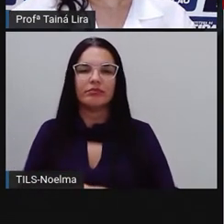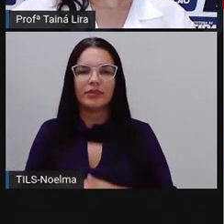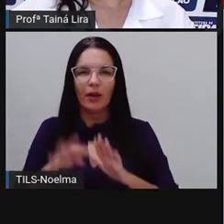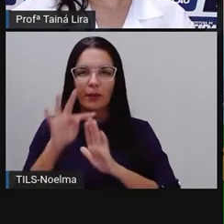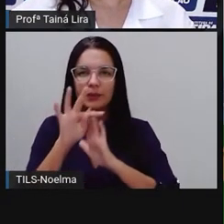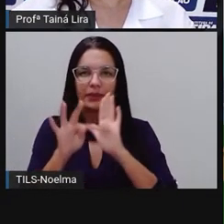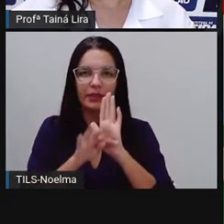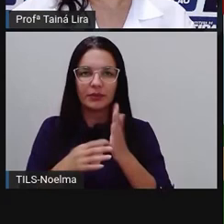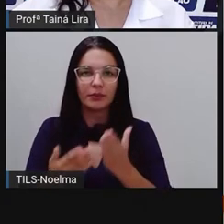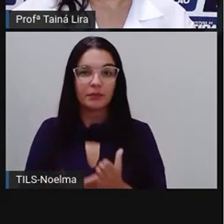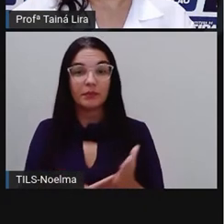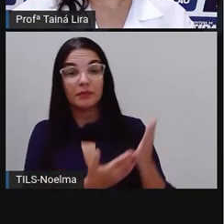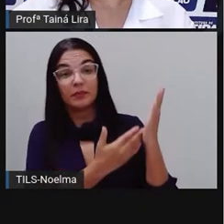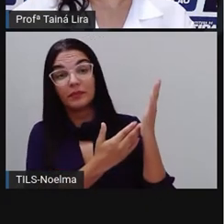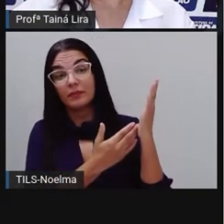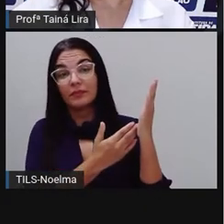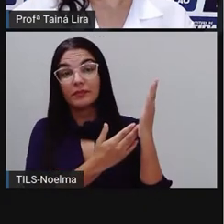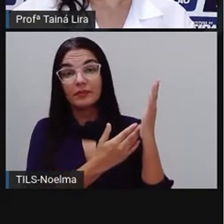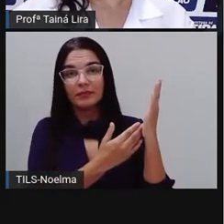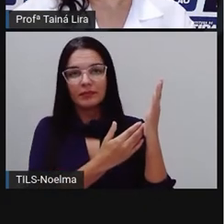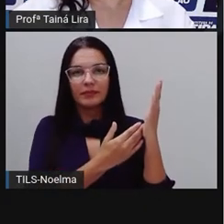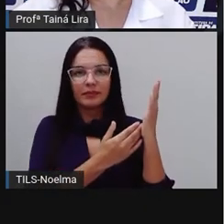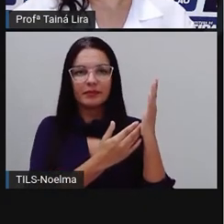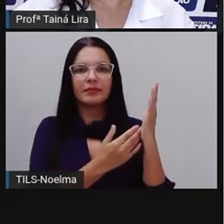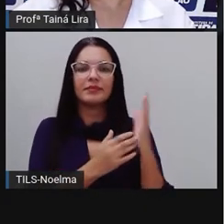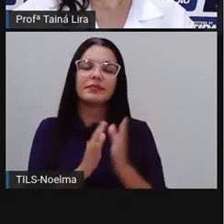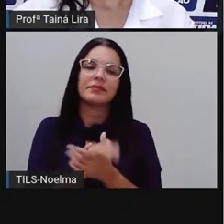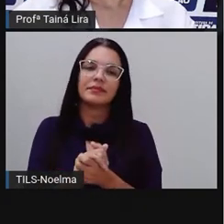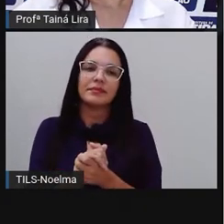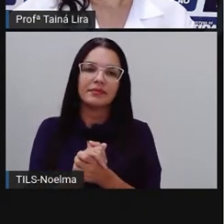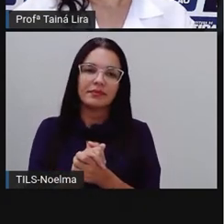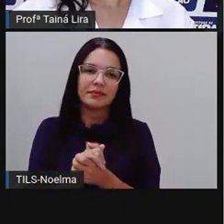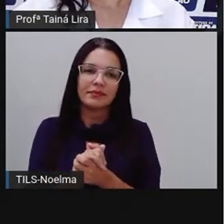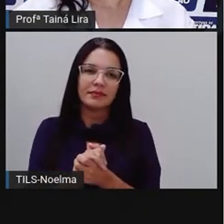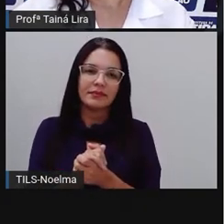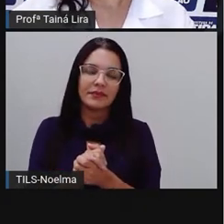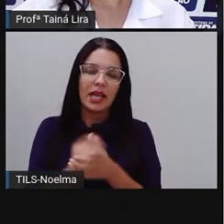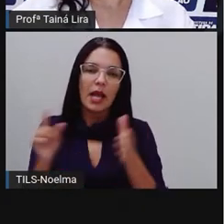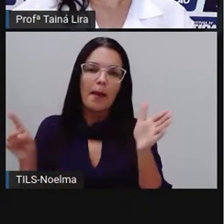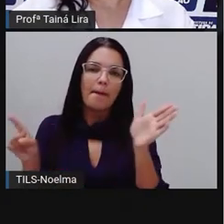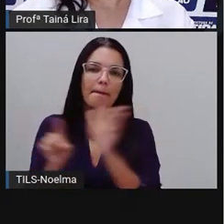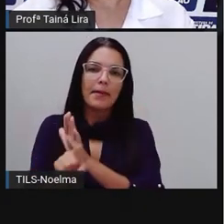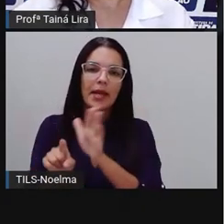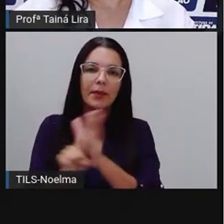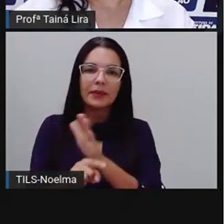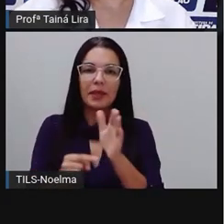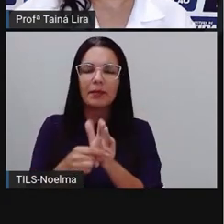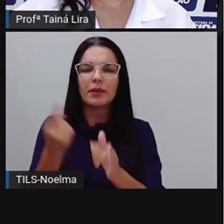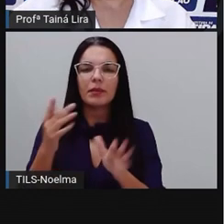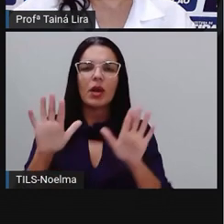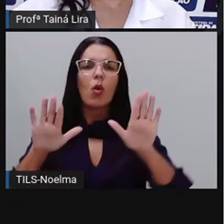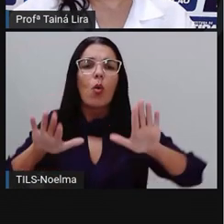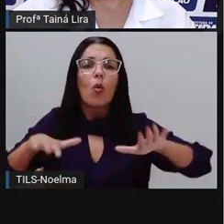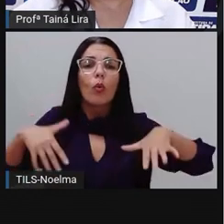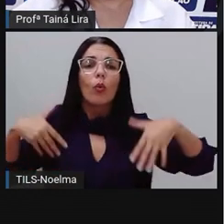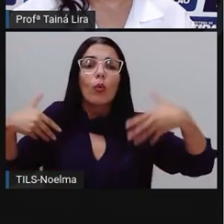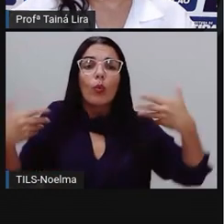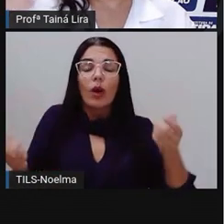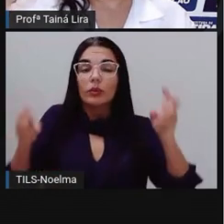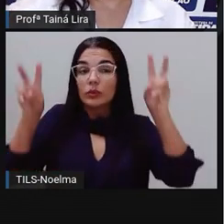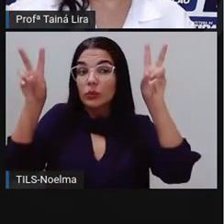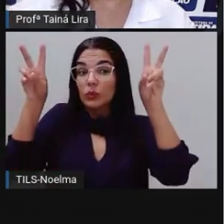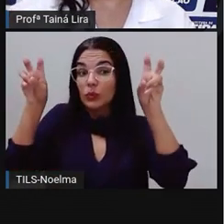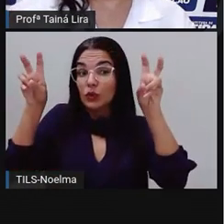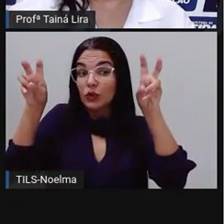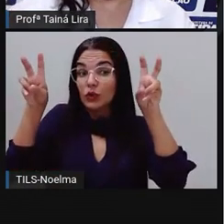Então vamos fazer um estudo do texto. A primeira pergunta é, qual é o título desse texto? A Pró também falou